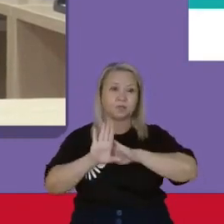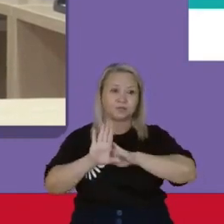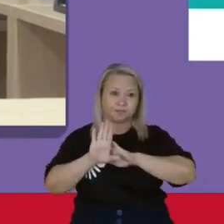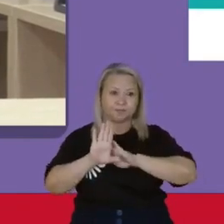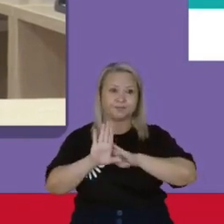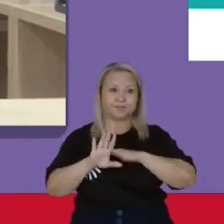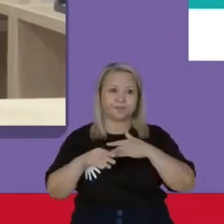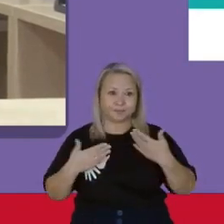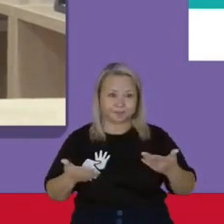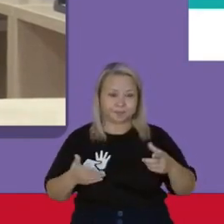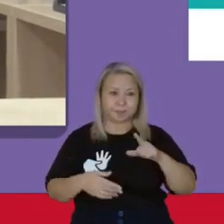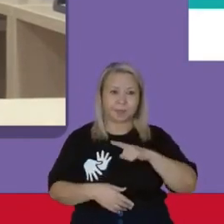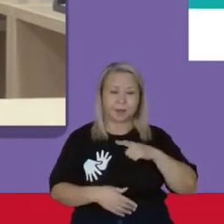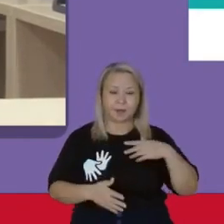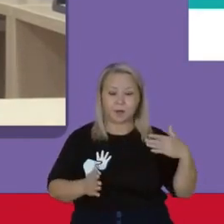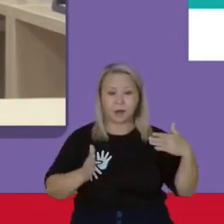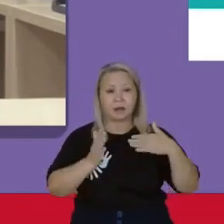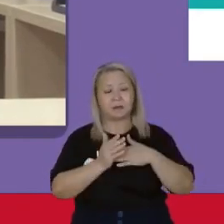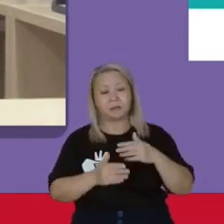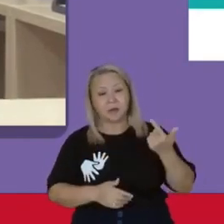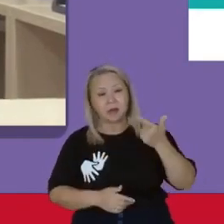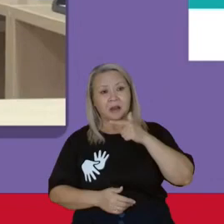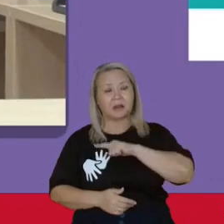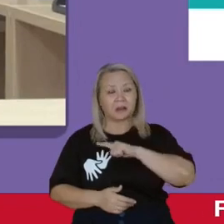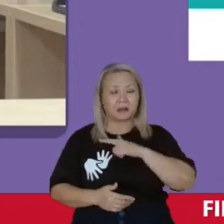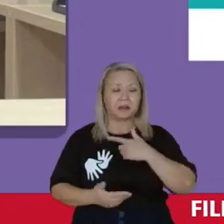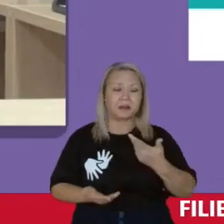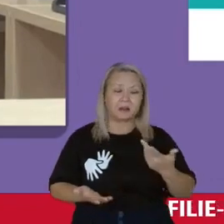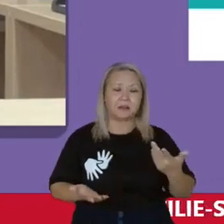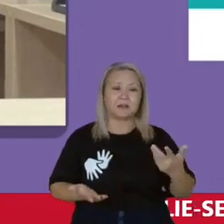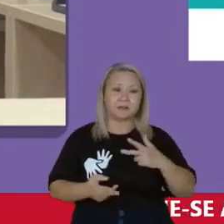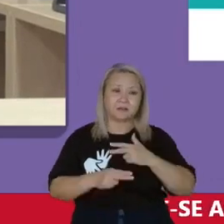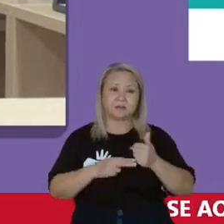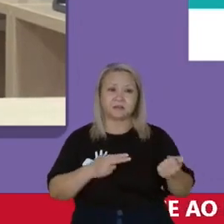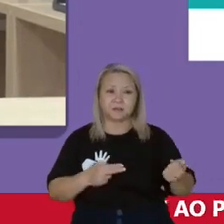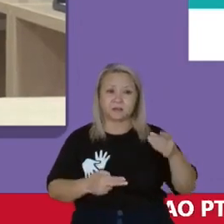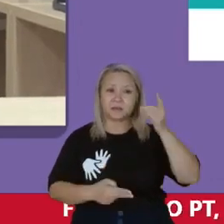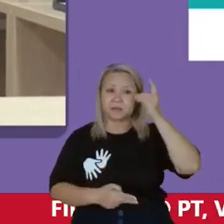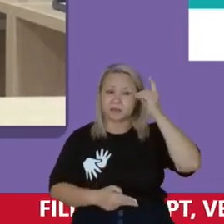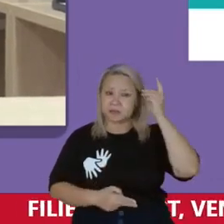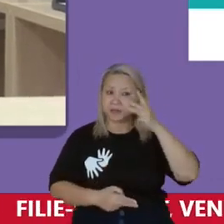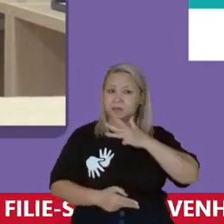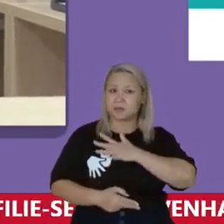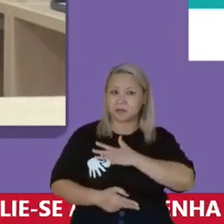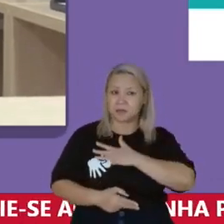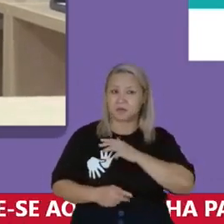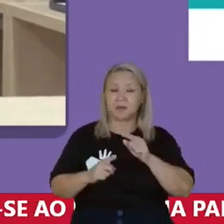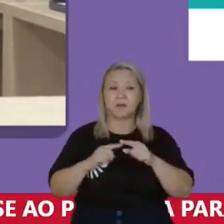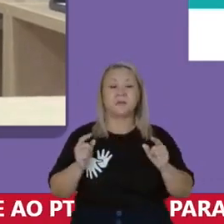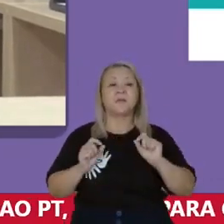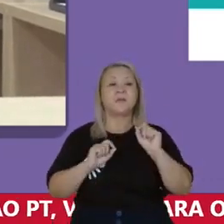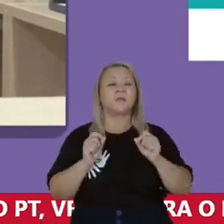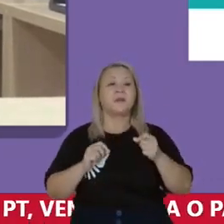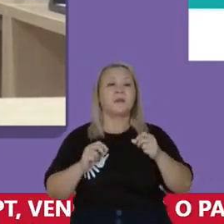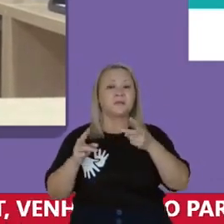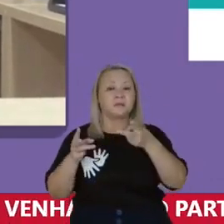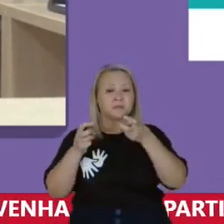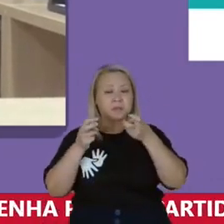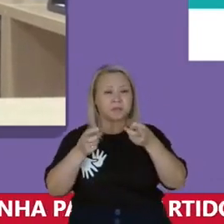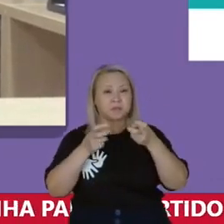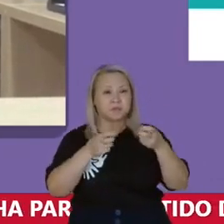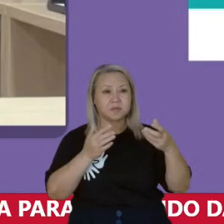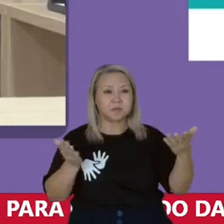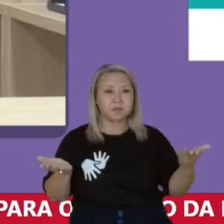Nós tivemos até ganhos com Lula, Dilma Mas o que nós estamos vendo hoje